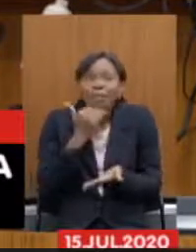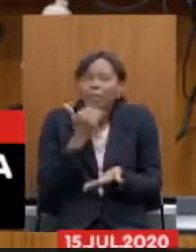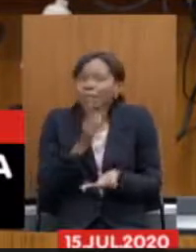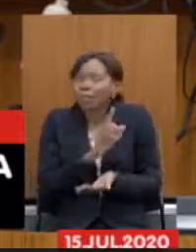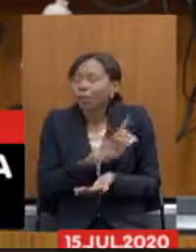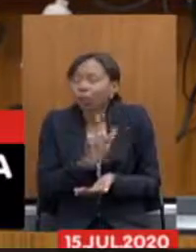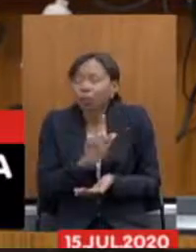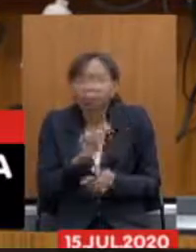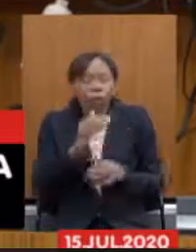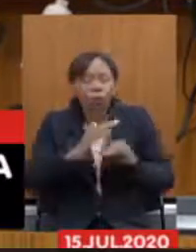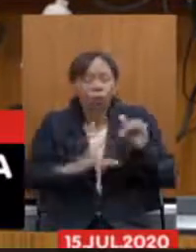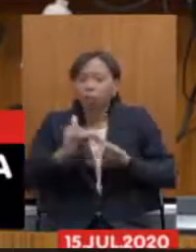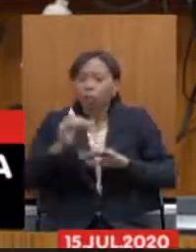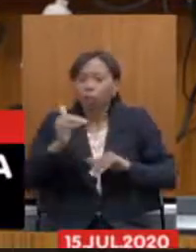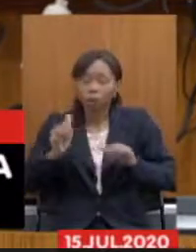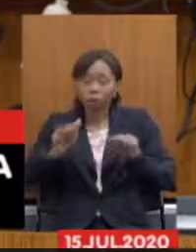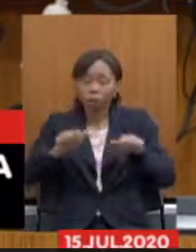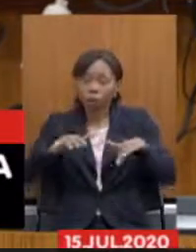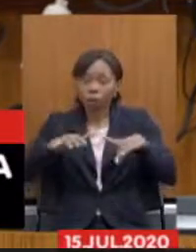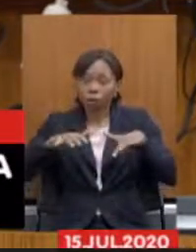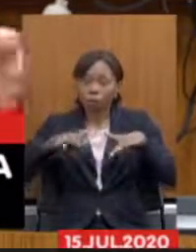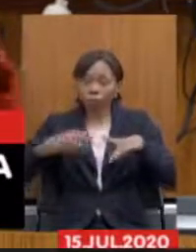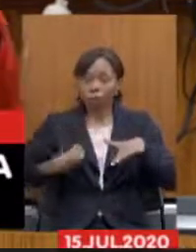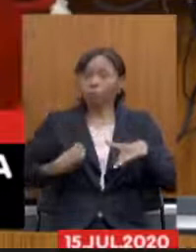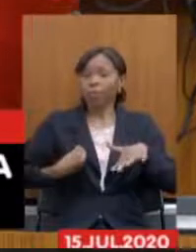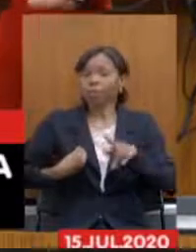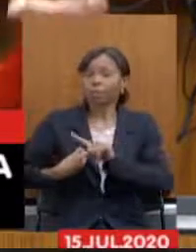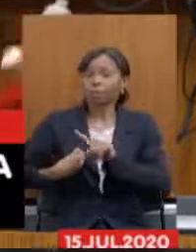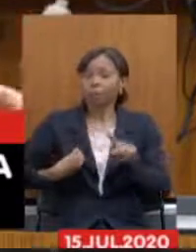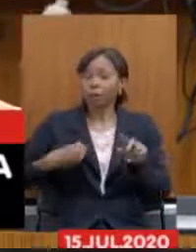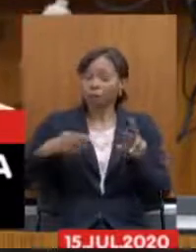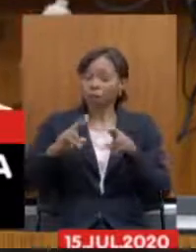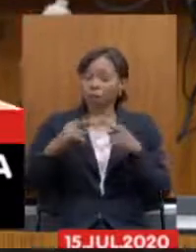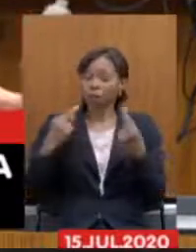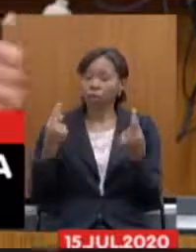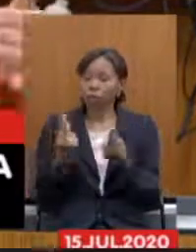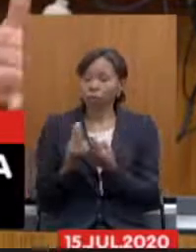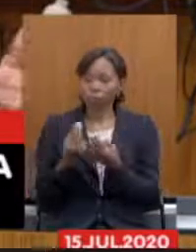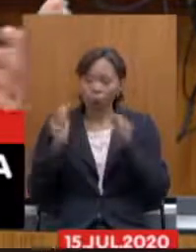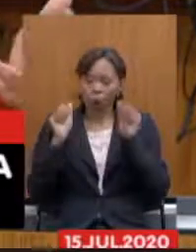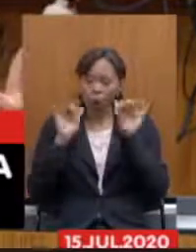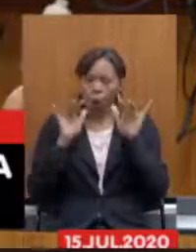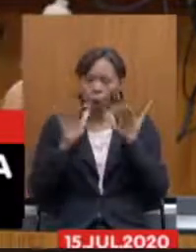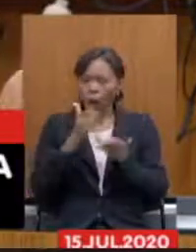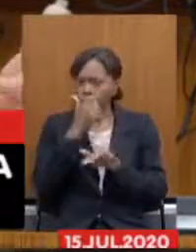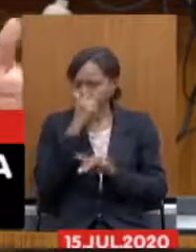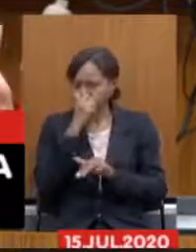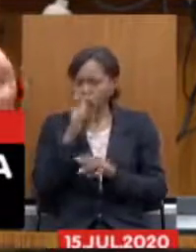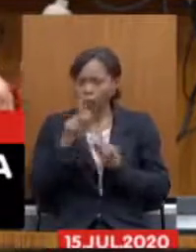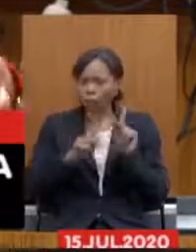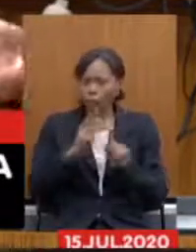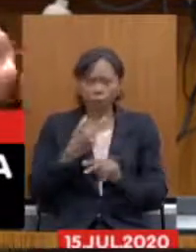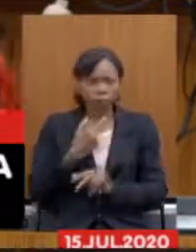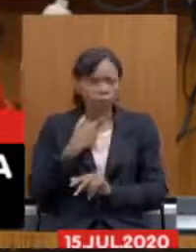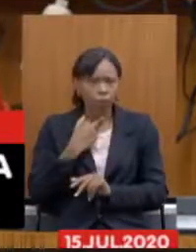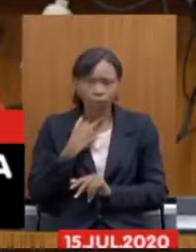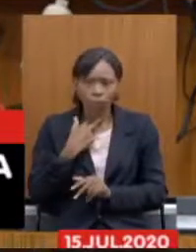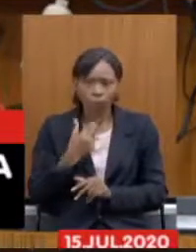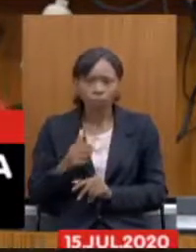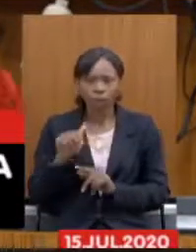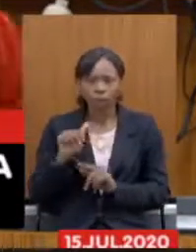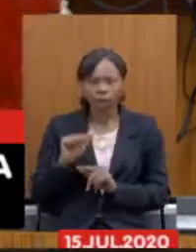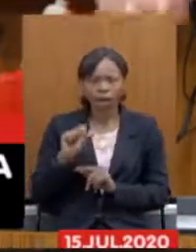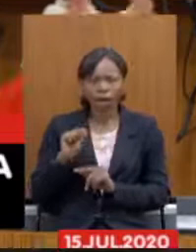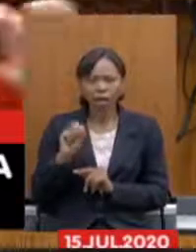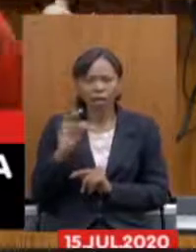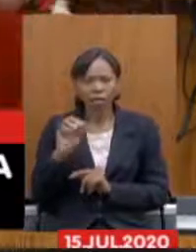ter assembleias presenciais aqui na capital não pode ter aglomeração de pessoas em função da pandemia no caso da Astengue foi uma situação eu